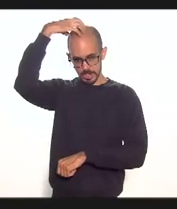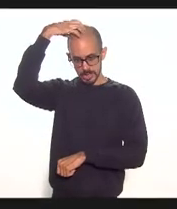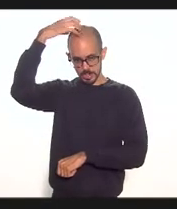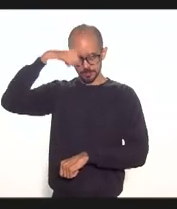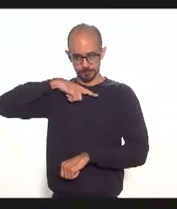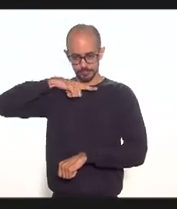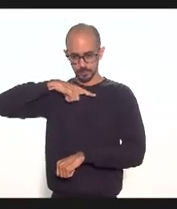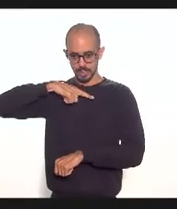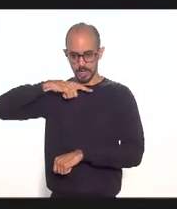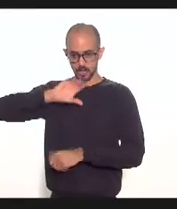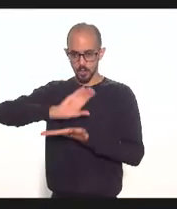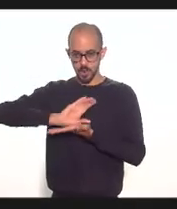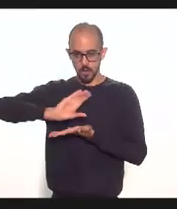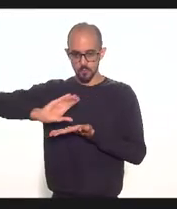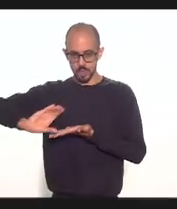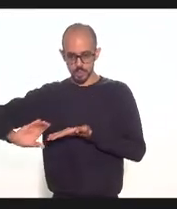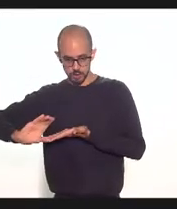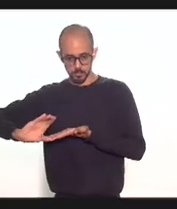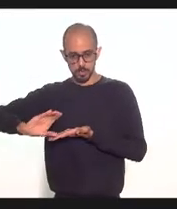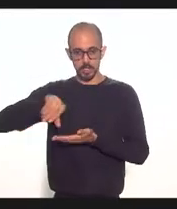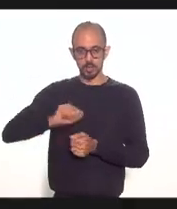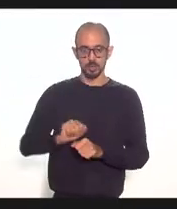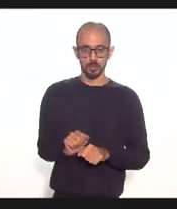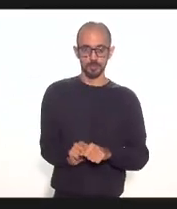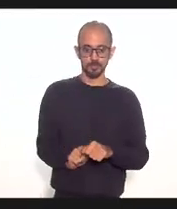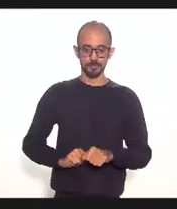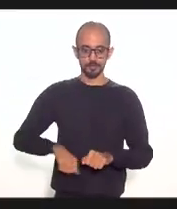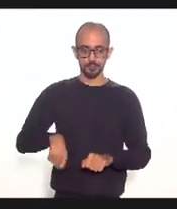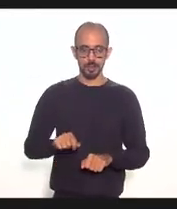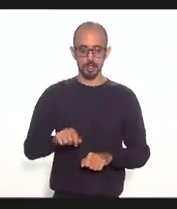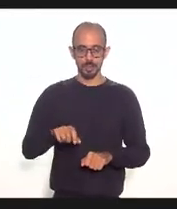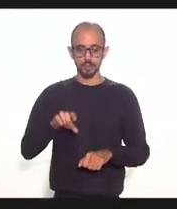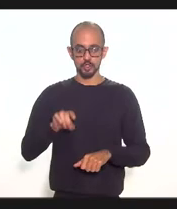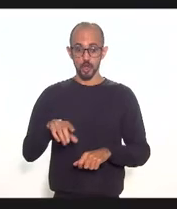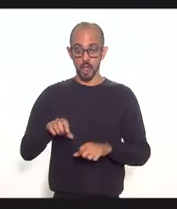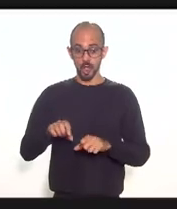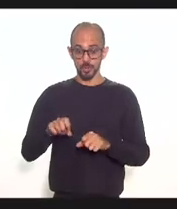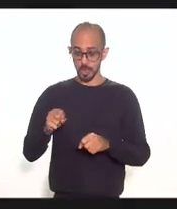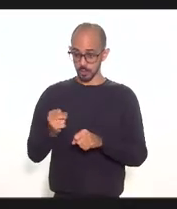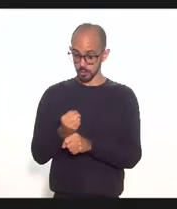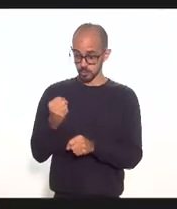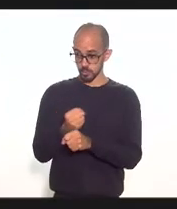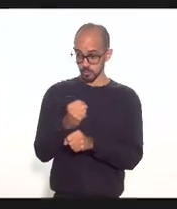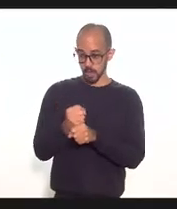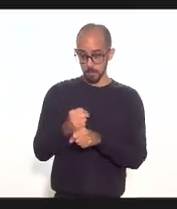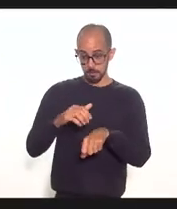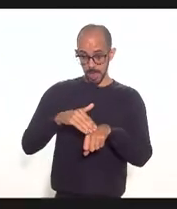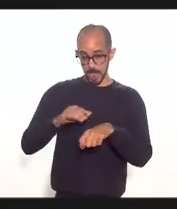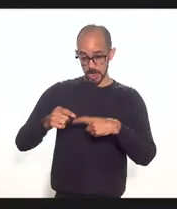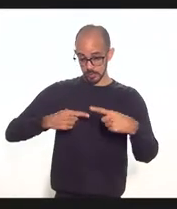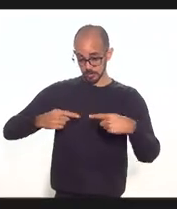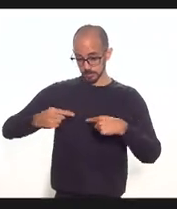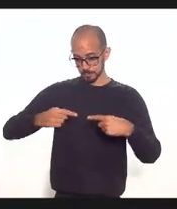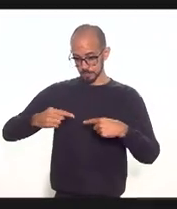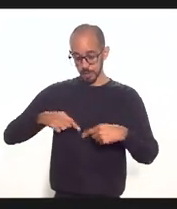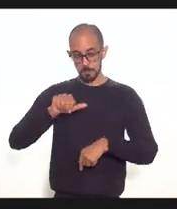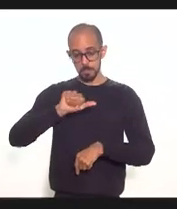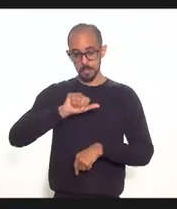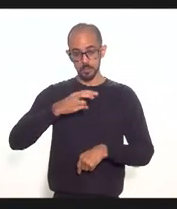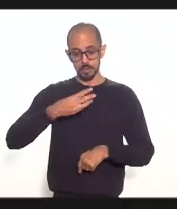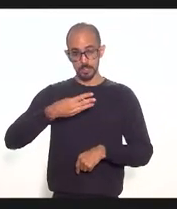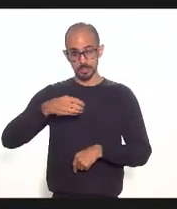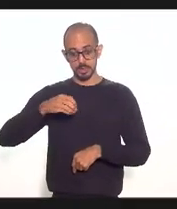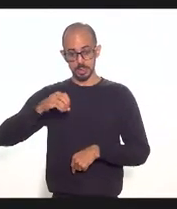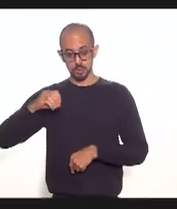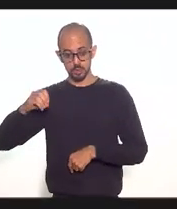feito um investimento para que só de pista nós tenhamos 1.300 metros aumentando a capacidade